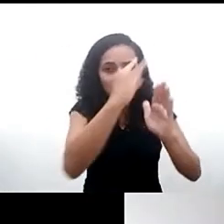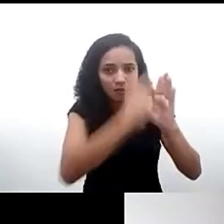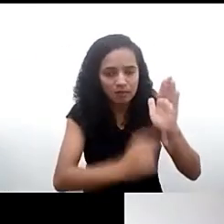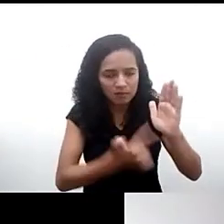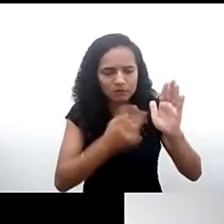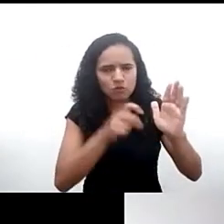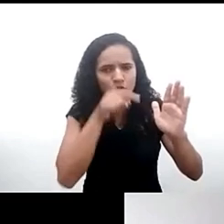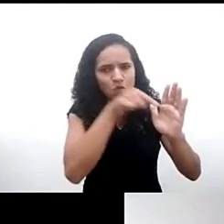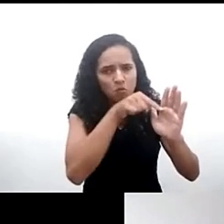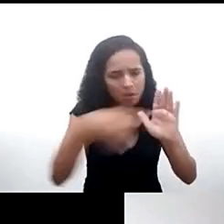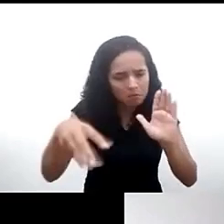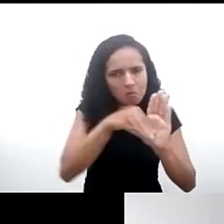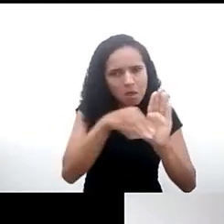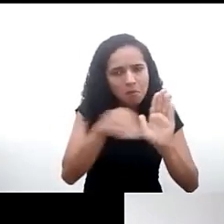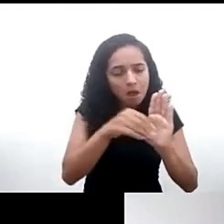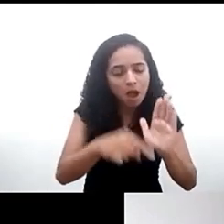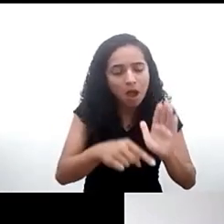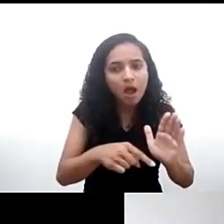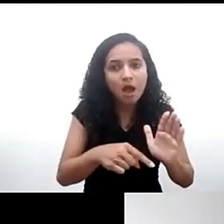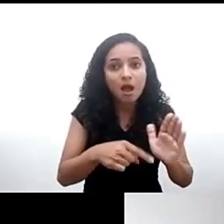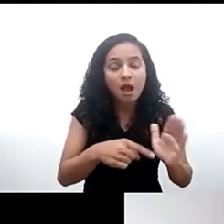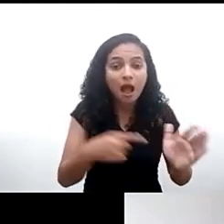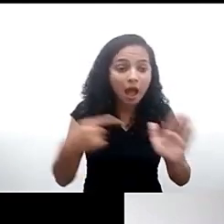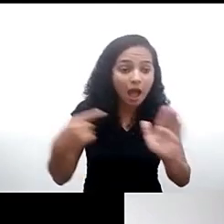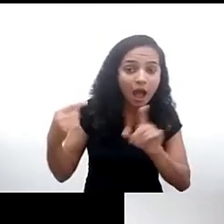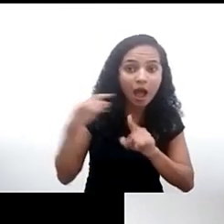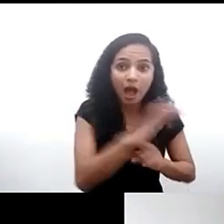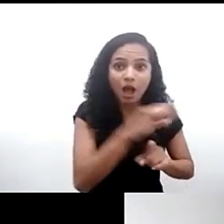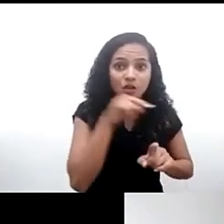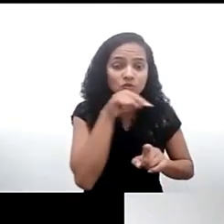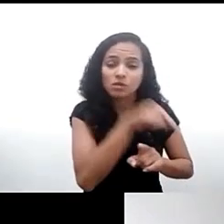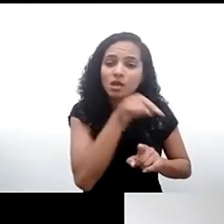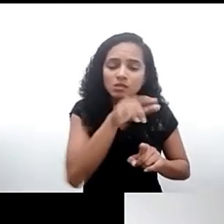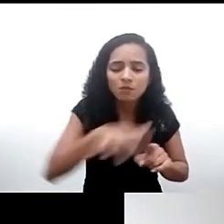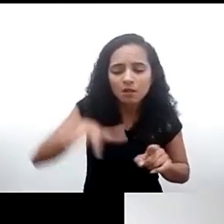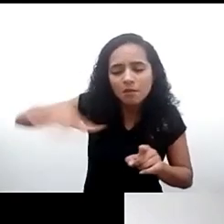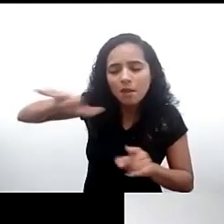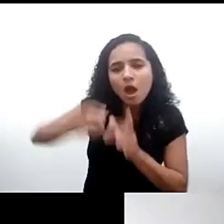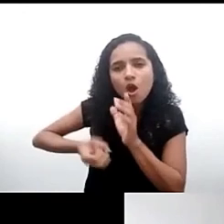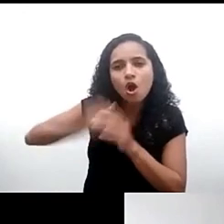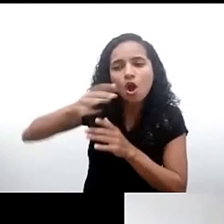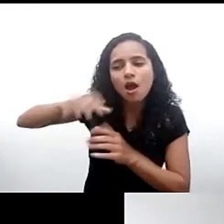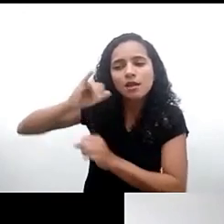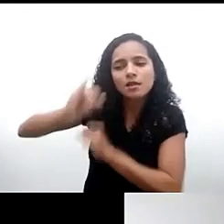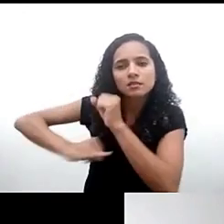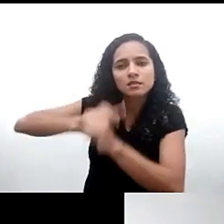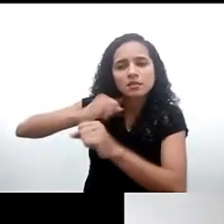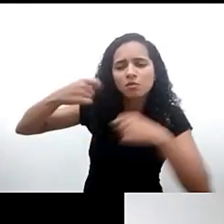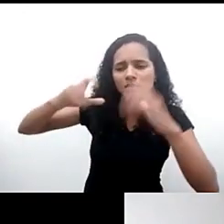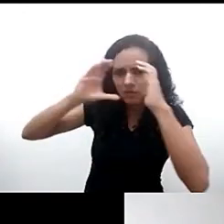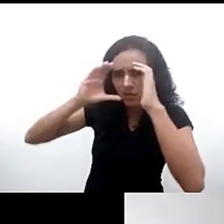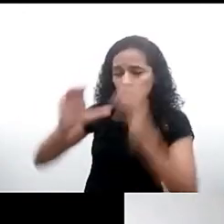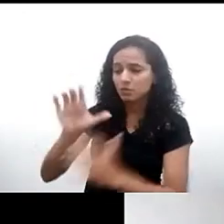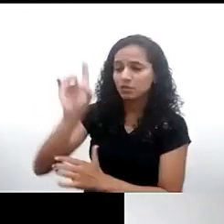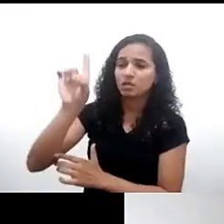ajudar essa iniciativa tão importante para construir os espaços digitais que respeitem direitos de crianças